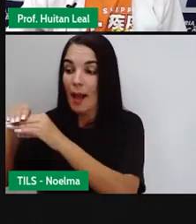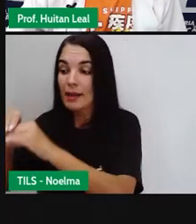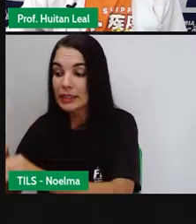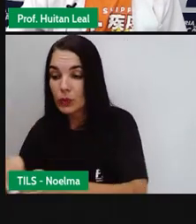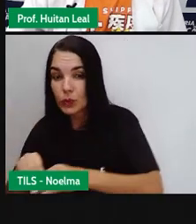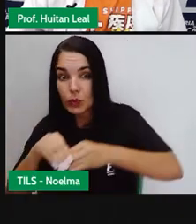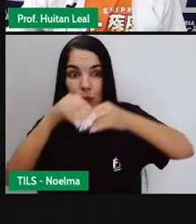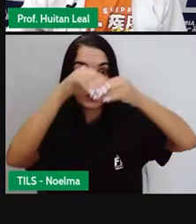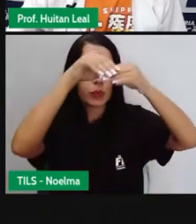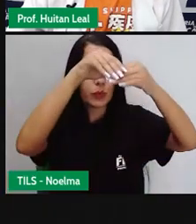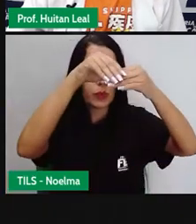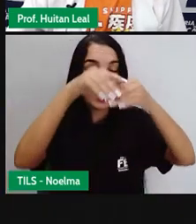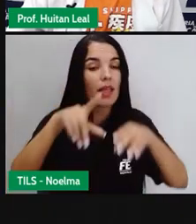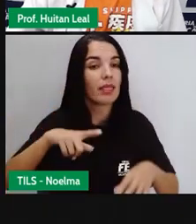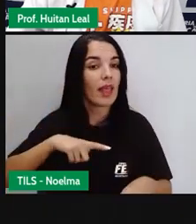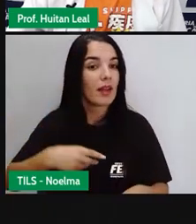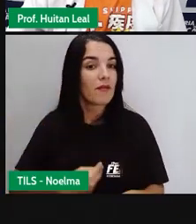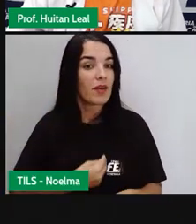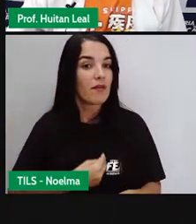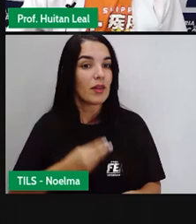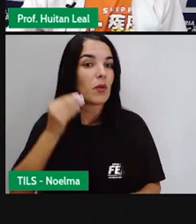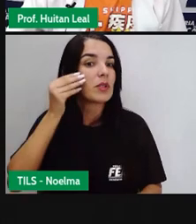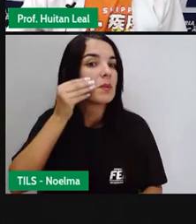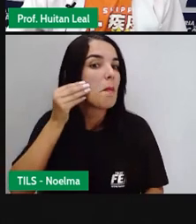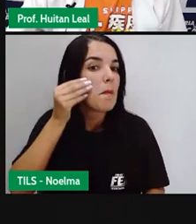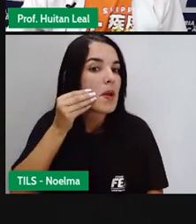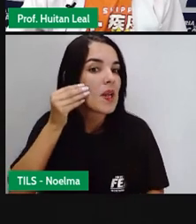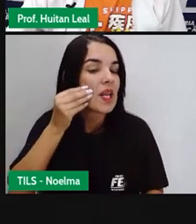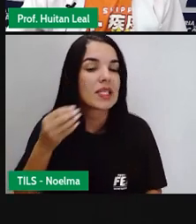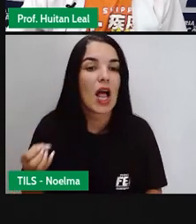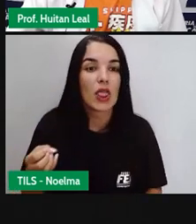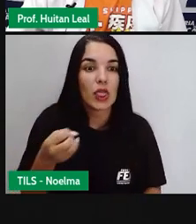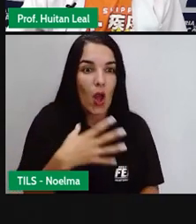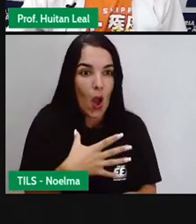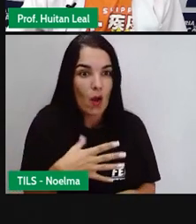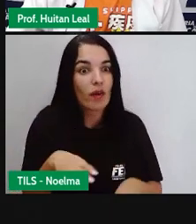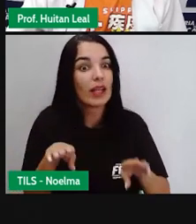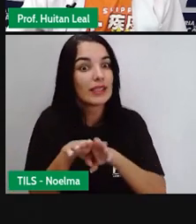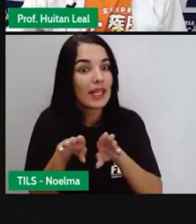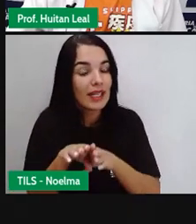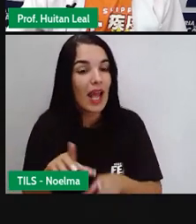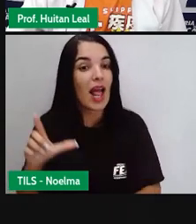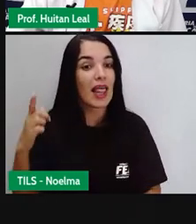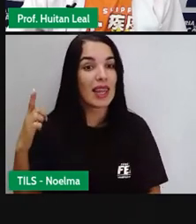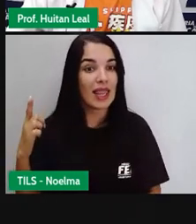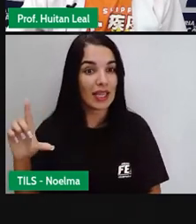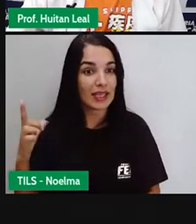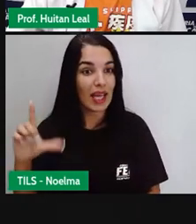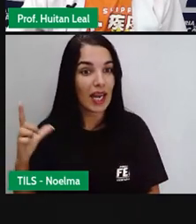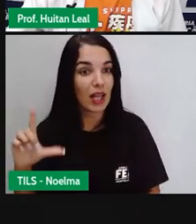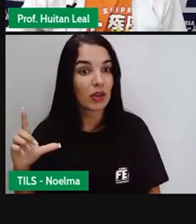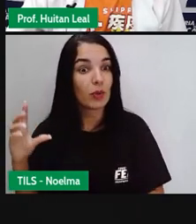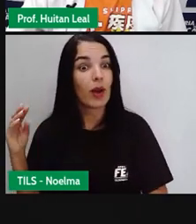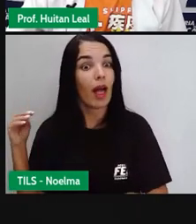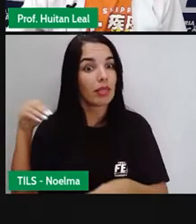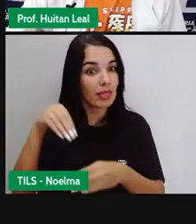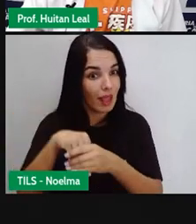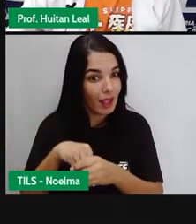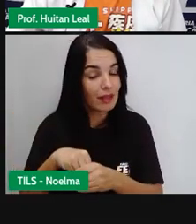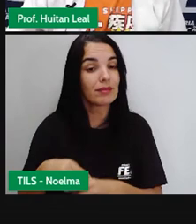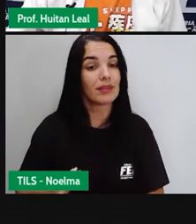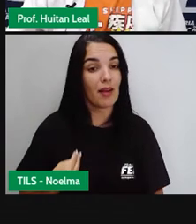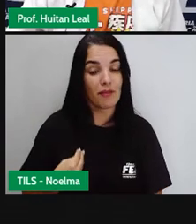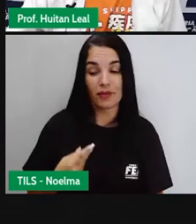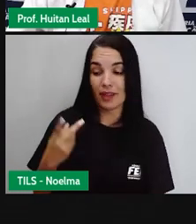experiências de vida. A literatura é uma das coisas que está incluída nessa experiência de vida do indígena.